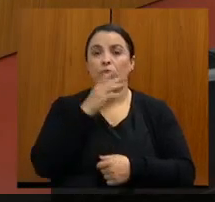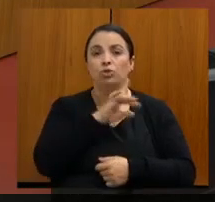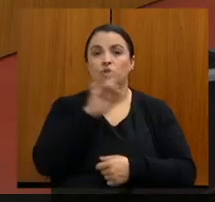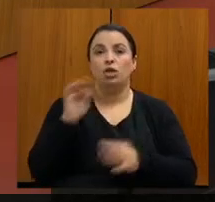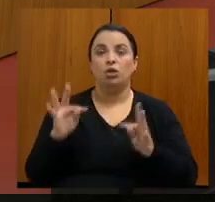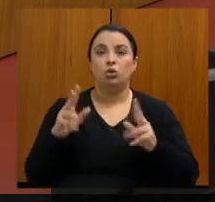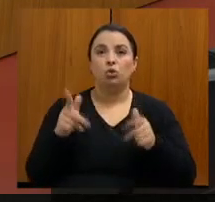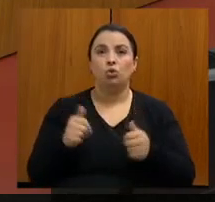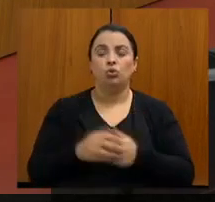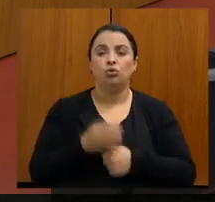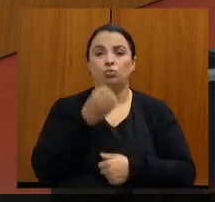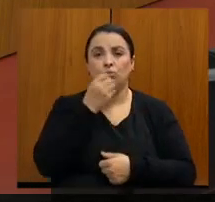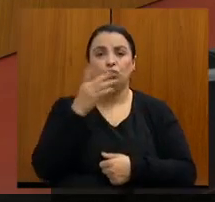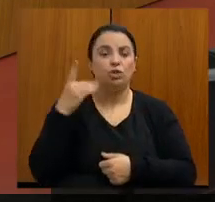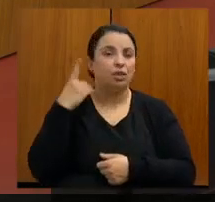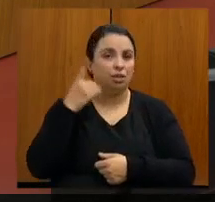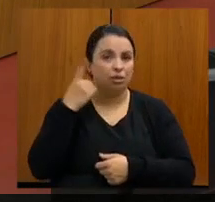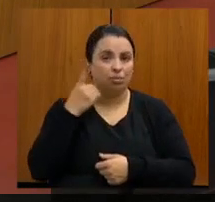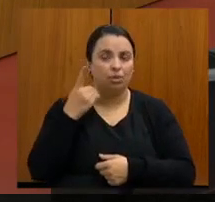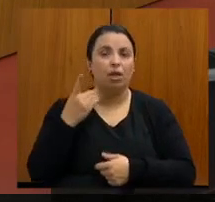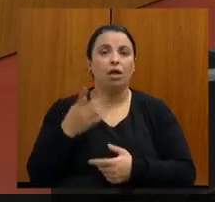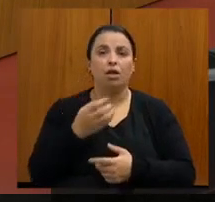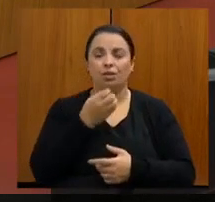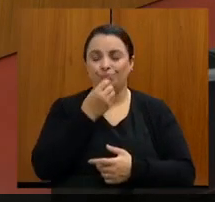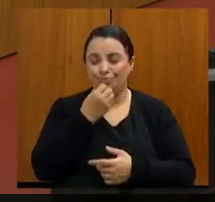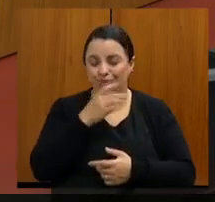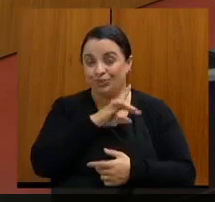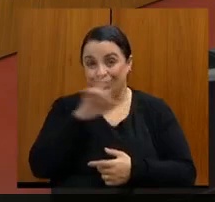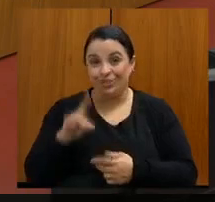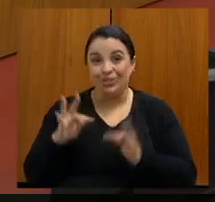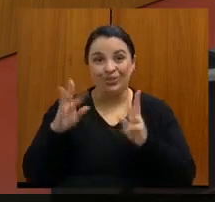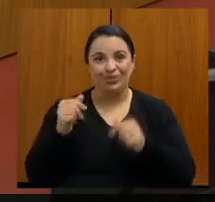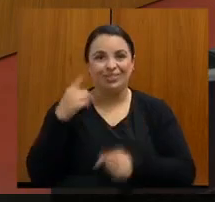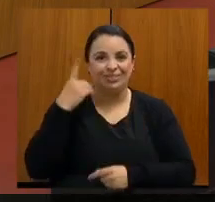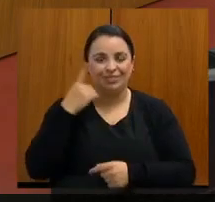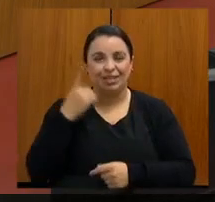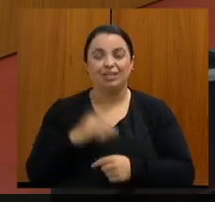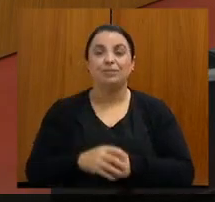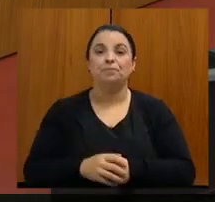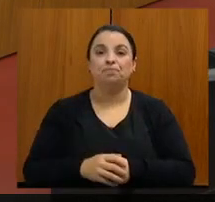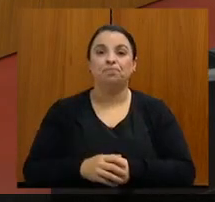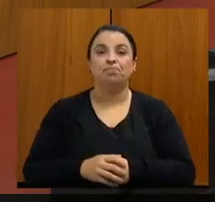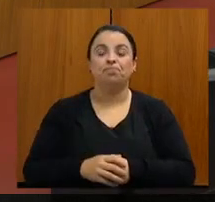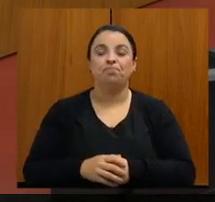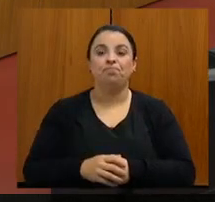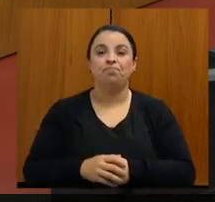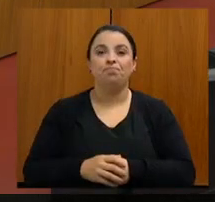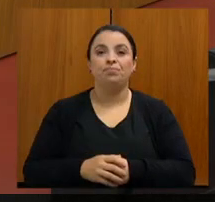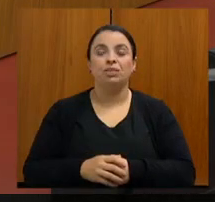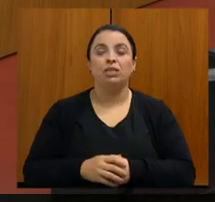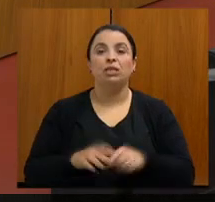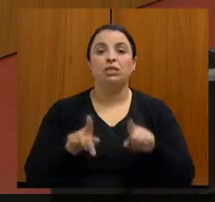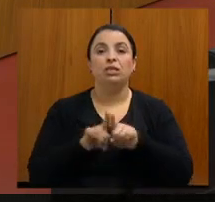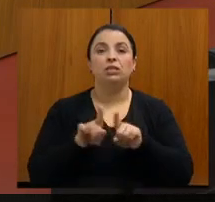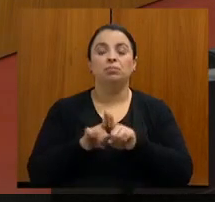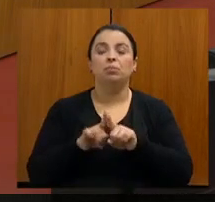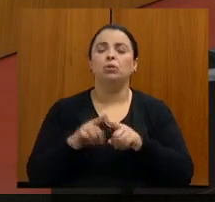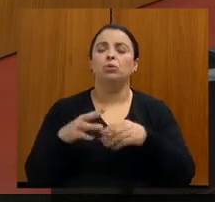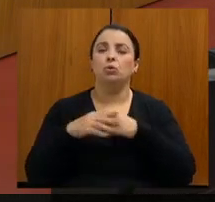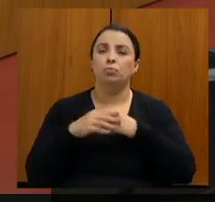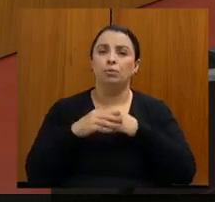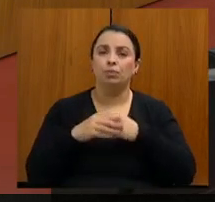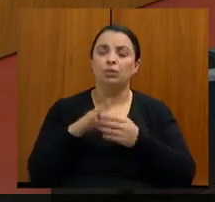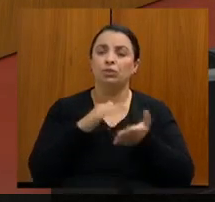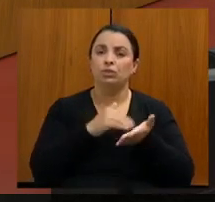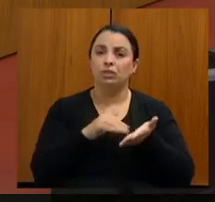eu queria cumprimentar o deputado doutor Wilson Batista, na pessoa de quem cumprimento os demais deputados, cumprimentar o nosso